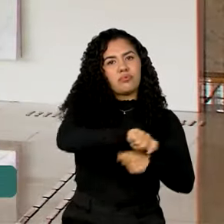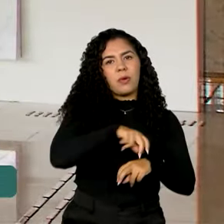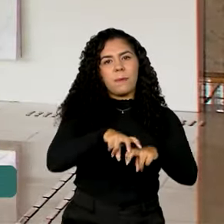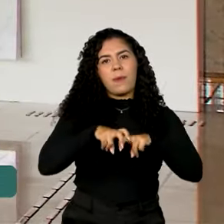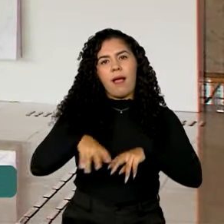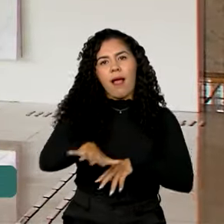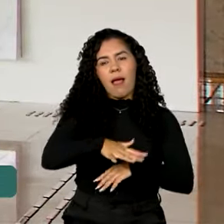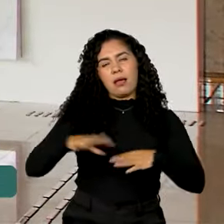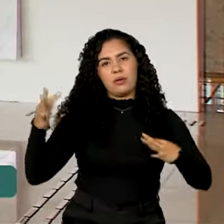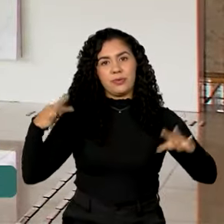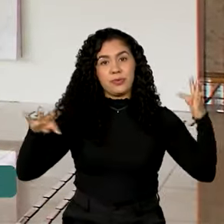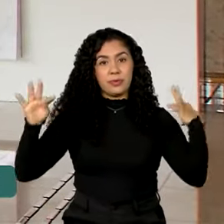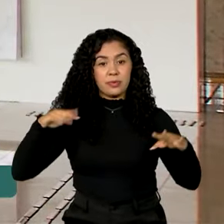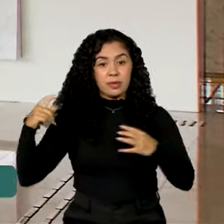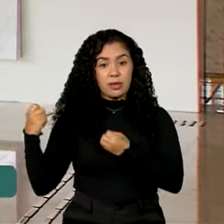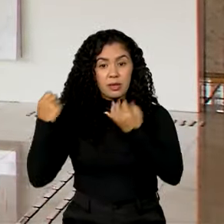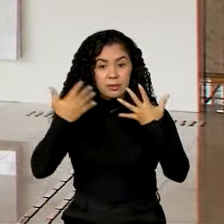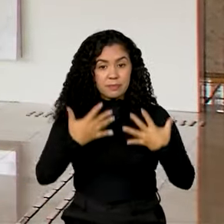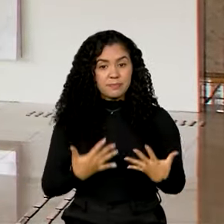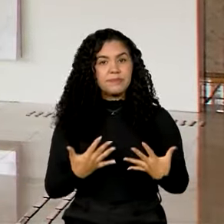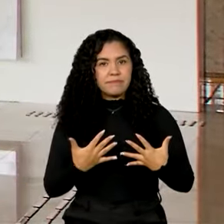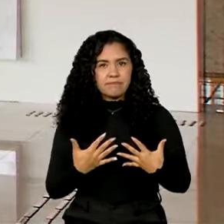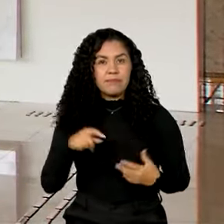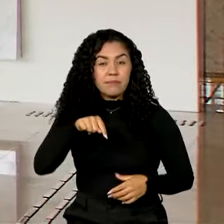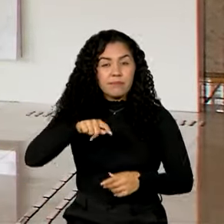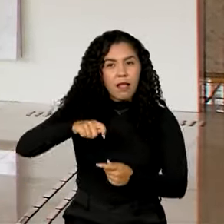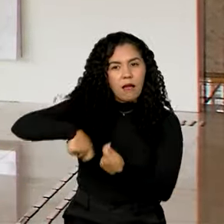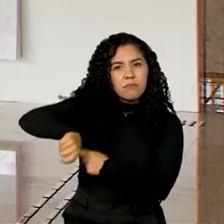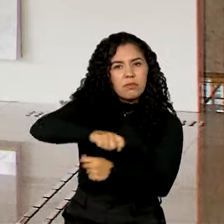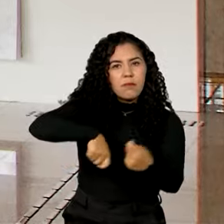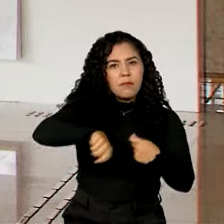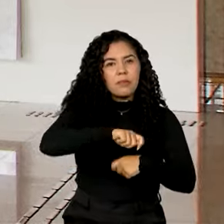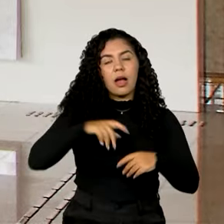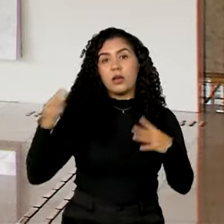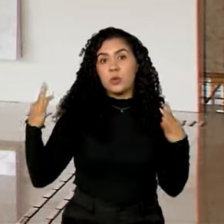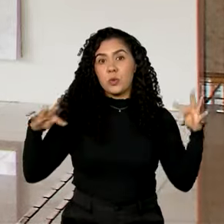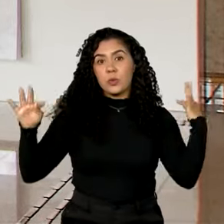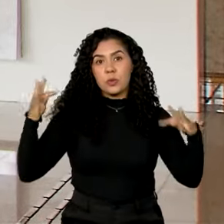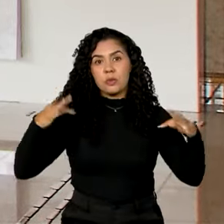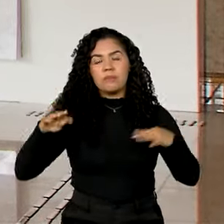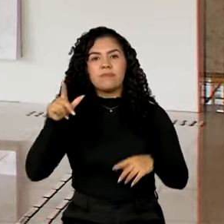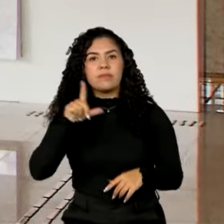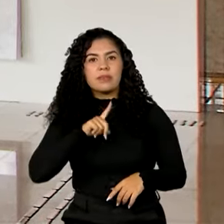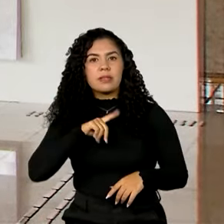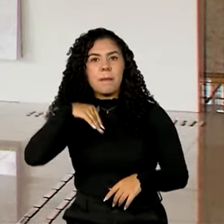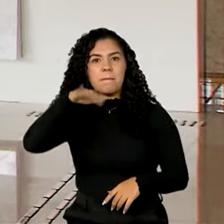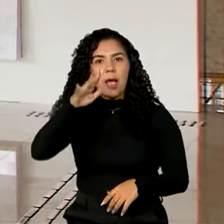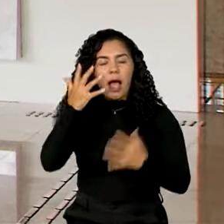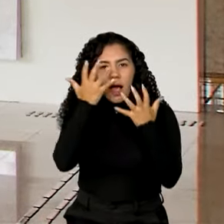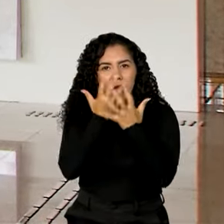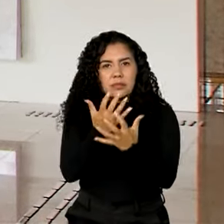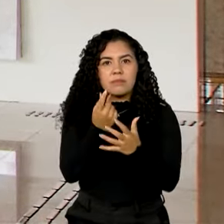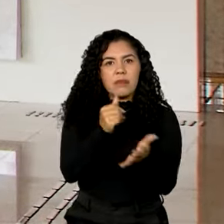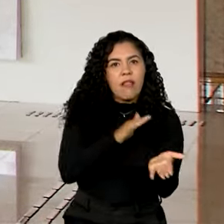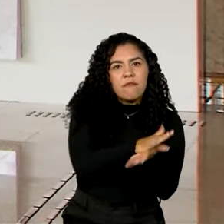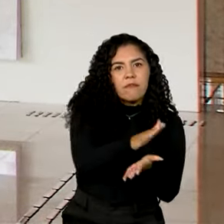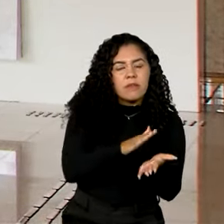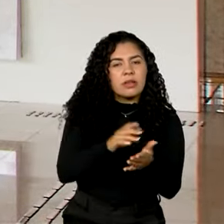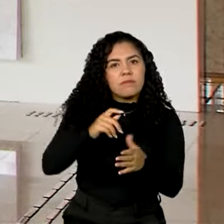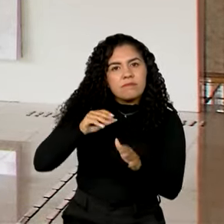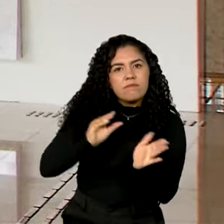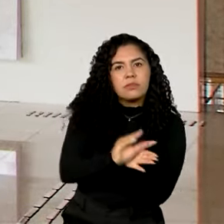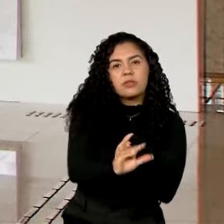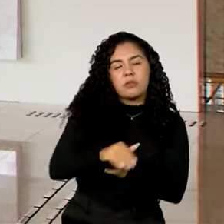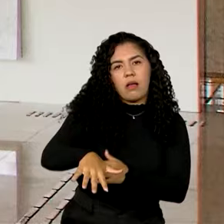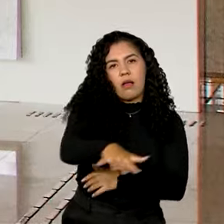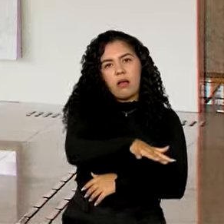expectativa é que, além de ficar mais aquecido, o setor de turismo também atraia mais investimentos no país. Segundo o